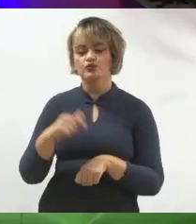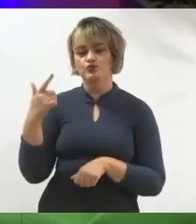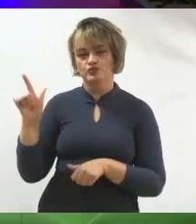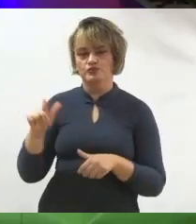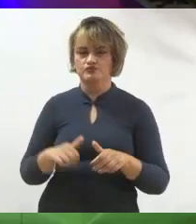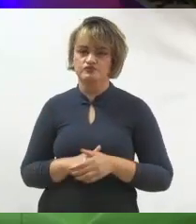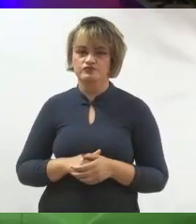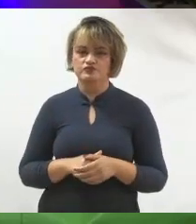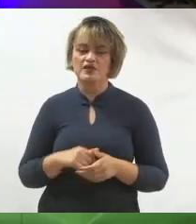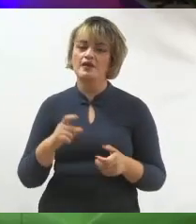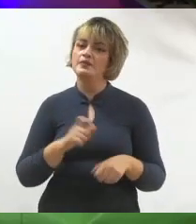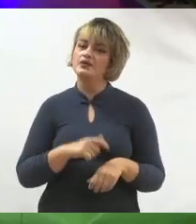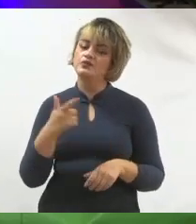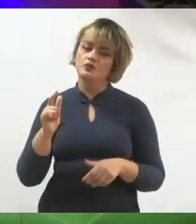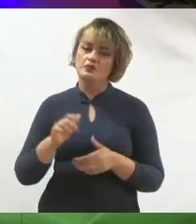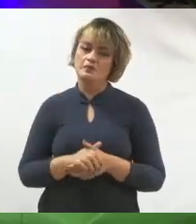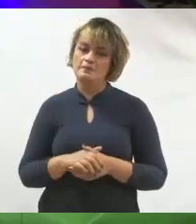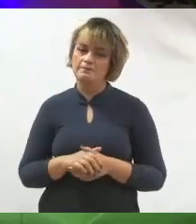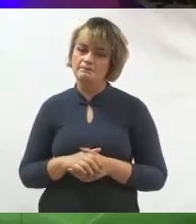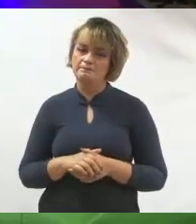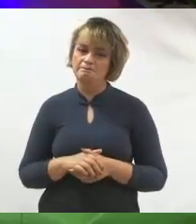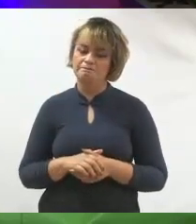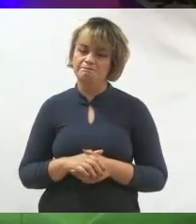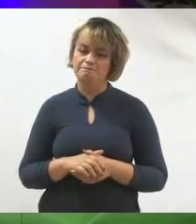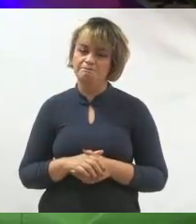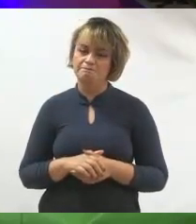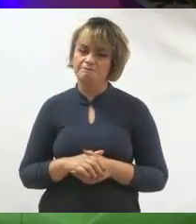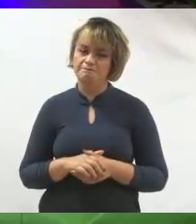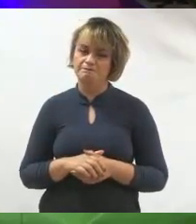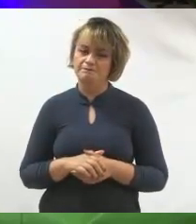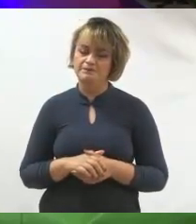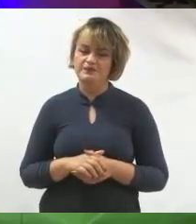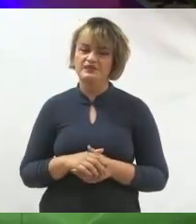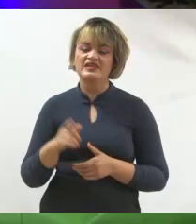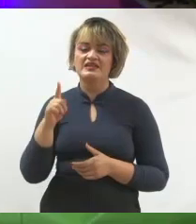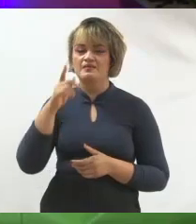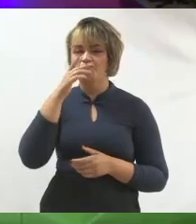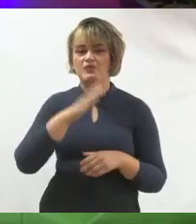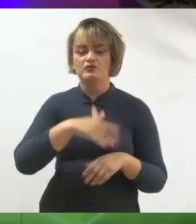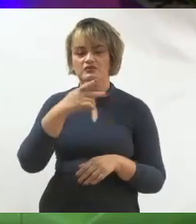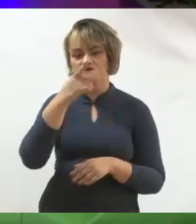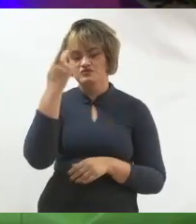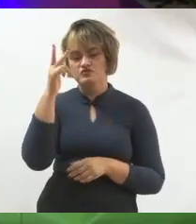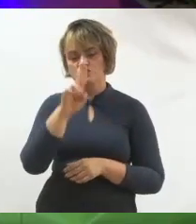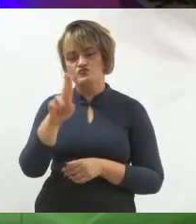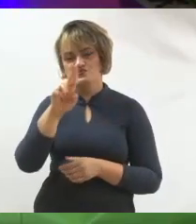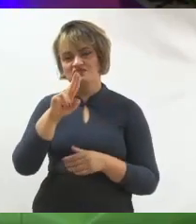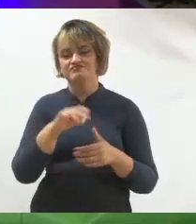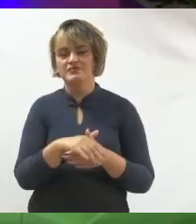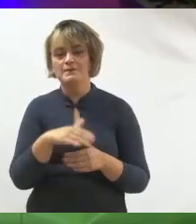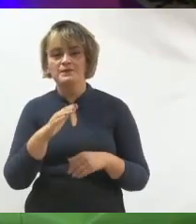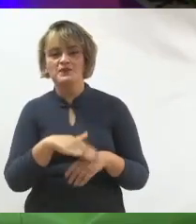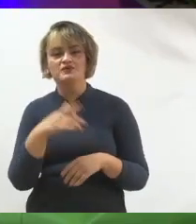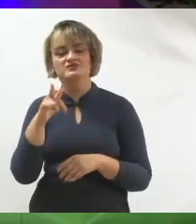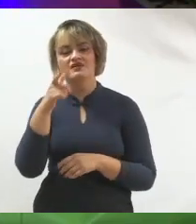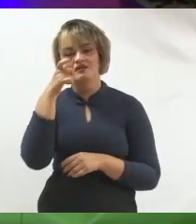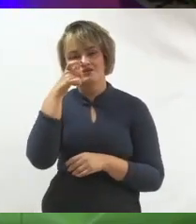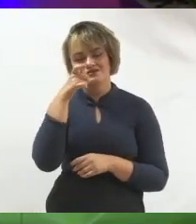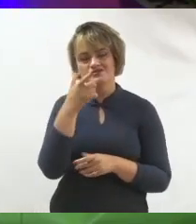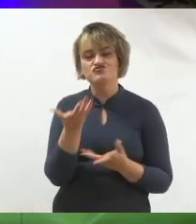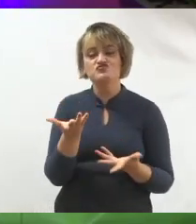conteúdo sob demanda. E aí entra o poder do usuário. Ele escolhe o que ele quer ver.